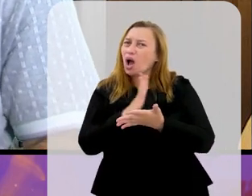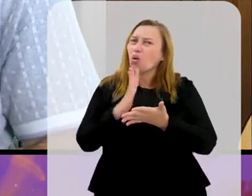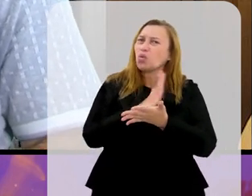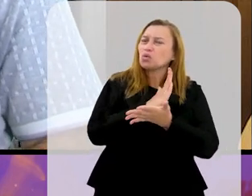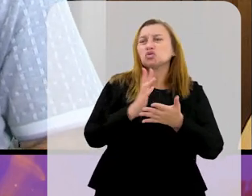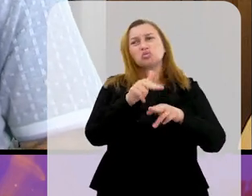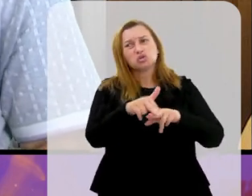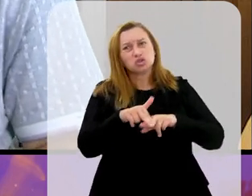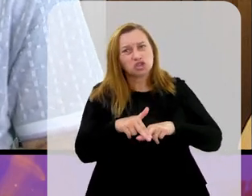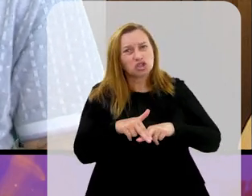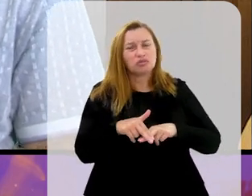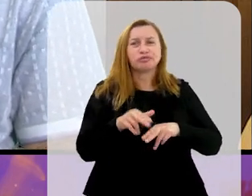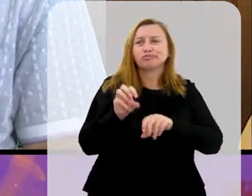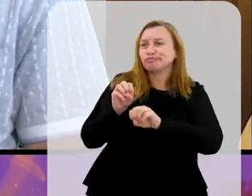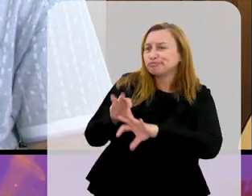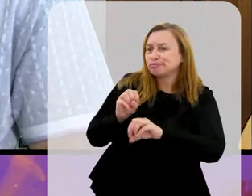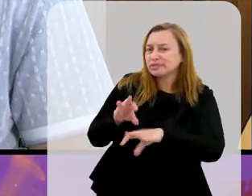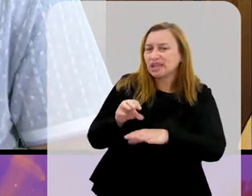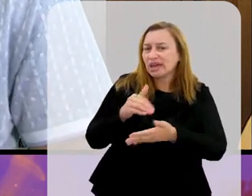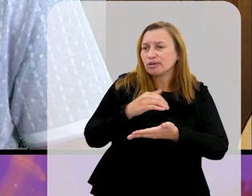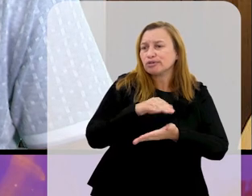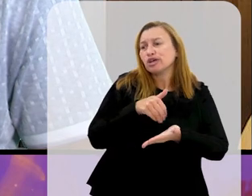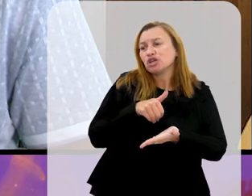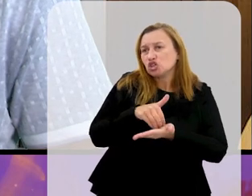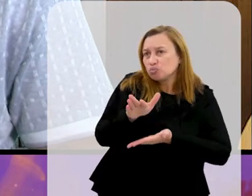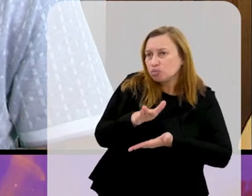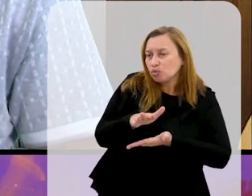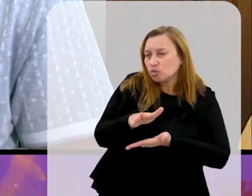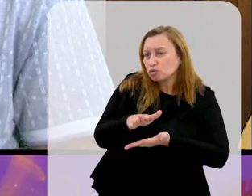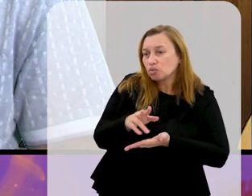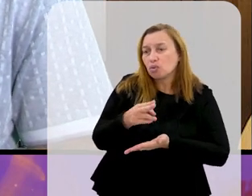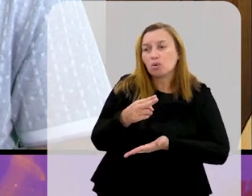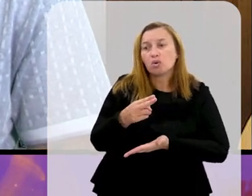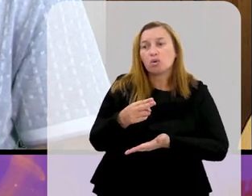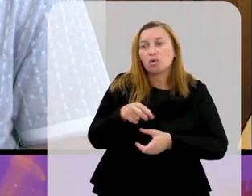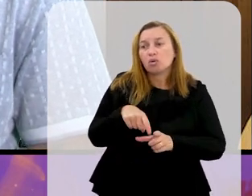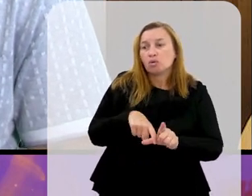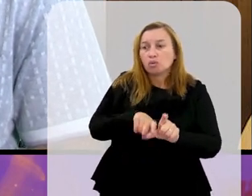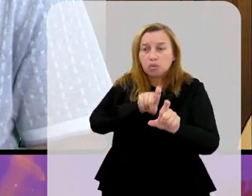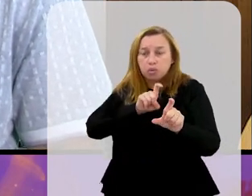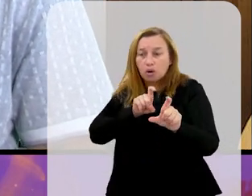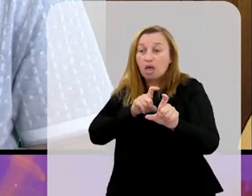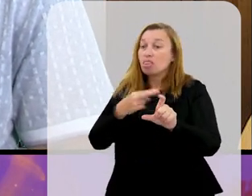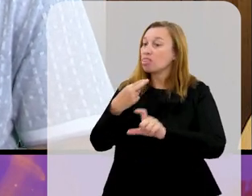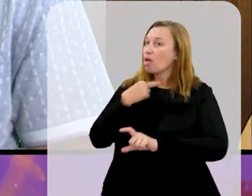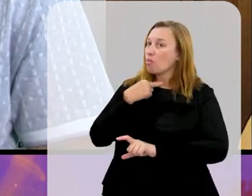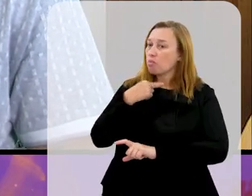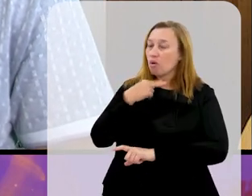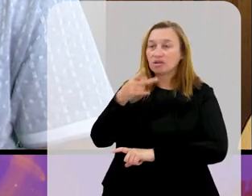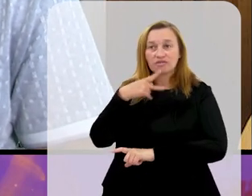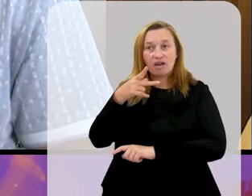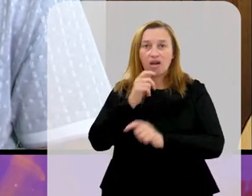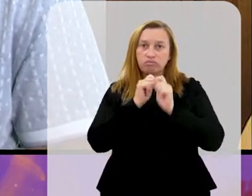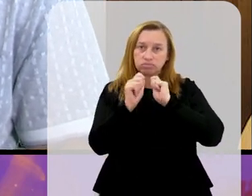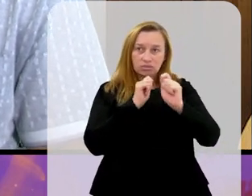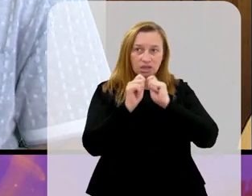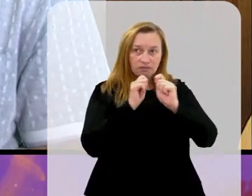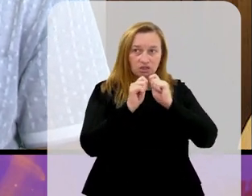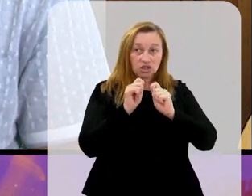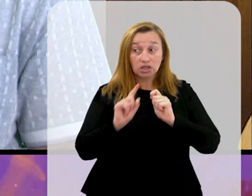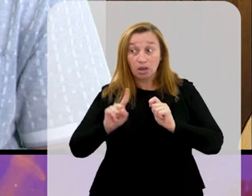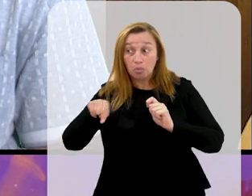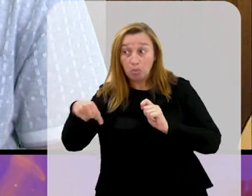técnico foi expulso, quando o técnico estava suspenso, que ele não poderia conceder às coletivas, às entrevistas,